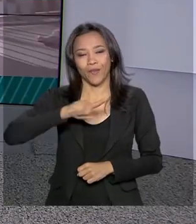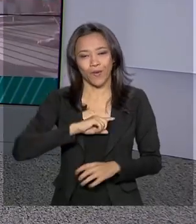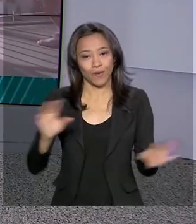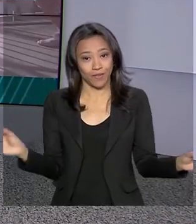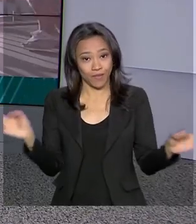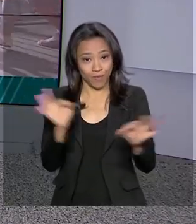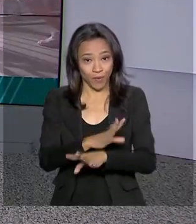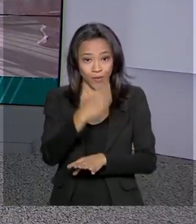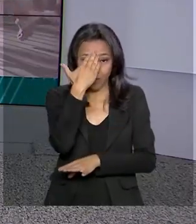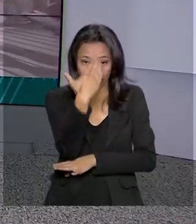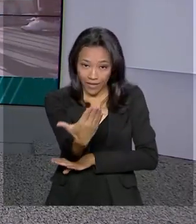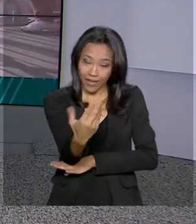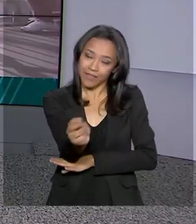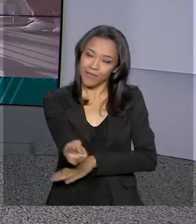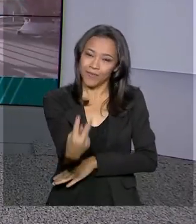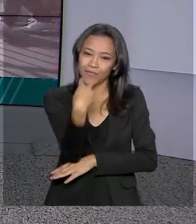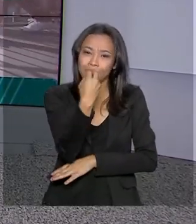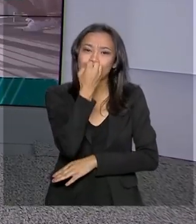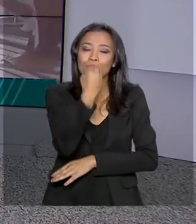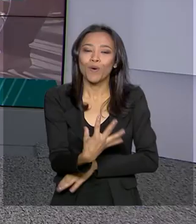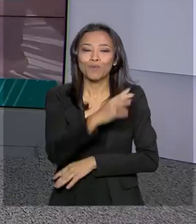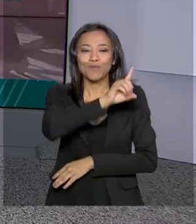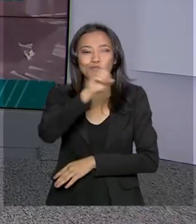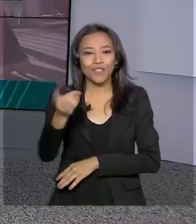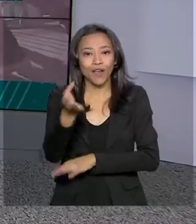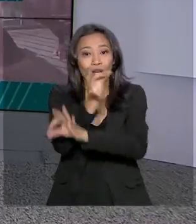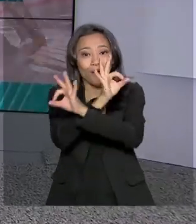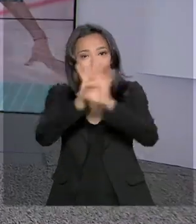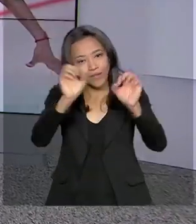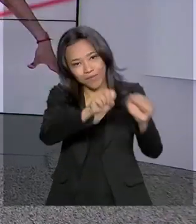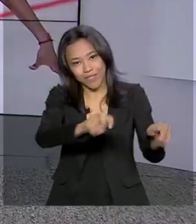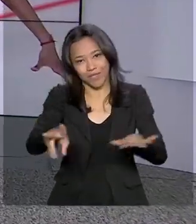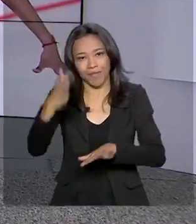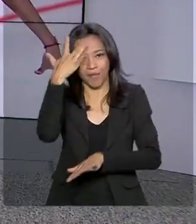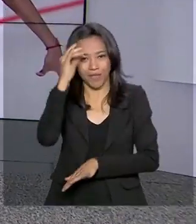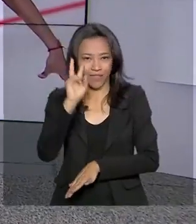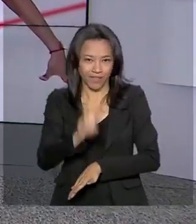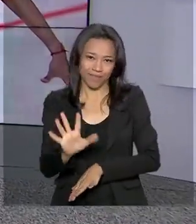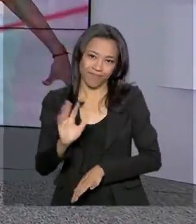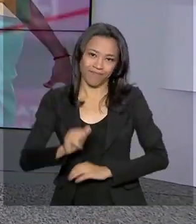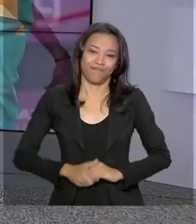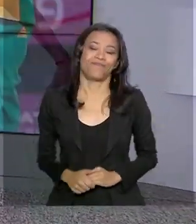por aqui. Obrigada pela companhia. Um bom dia para você e uma ótima semana. A gente se vê amanhã.